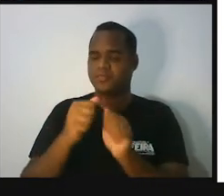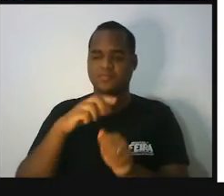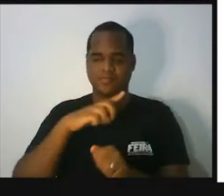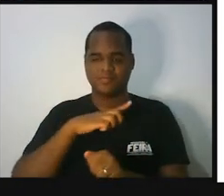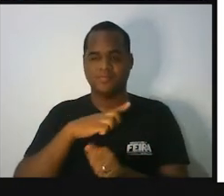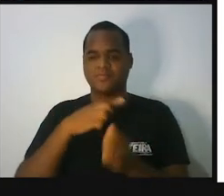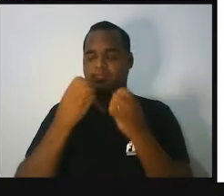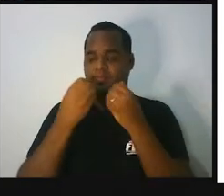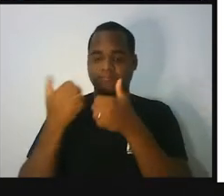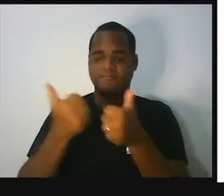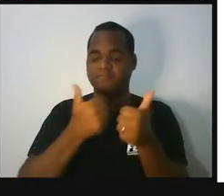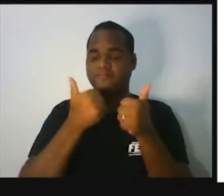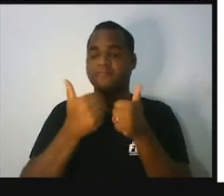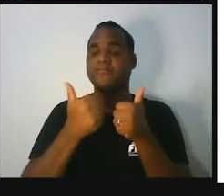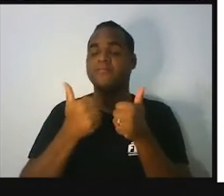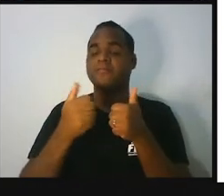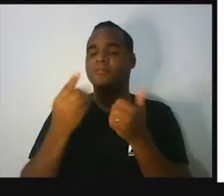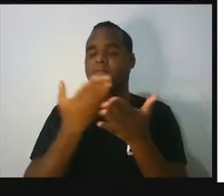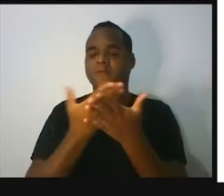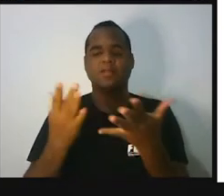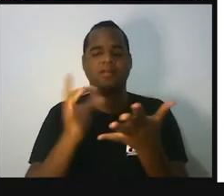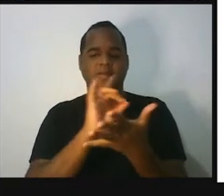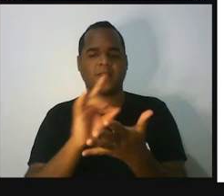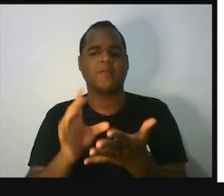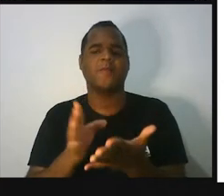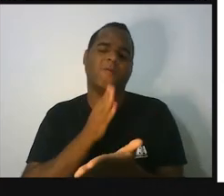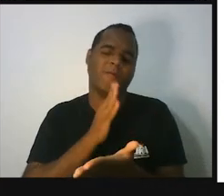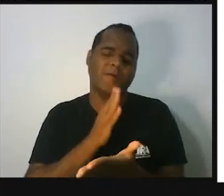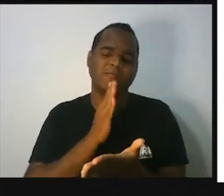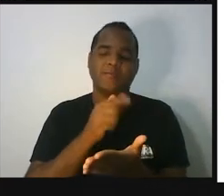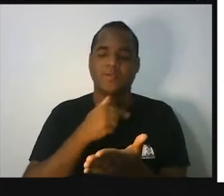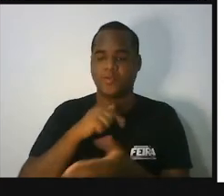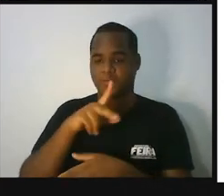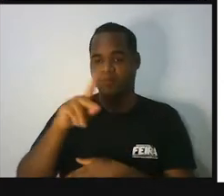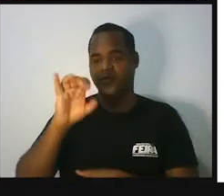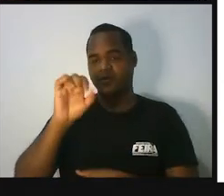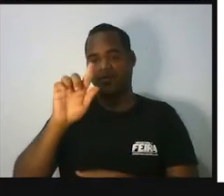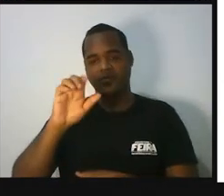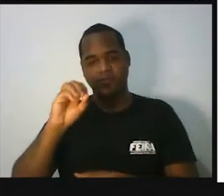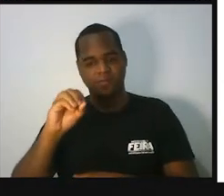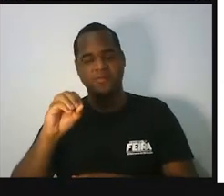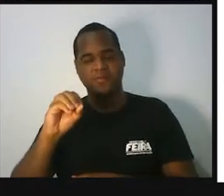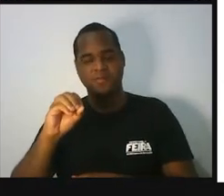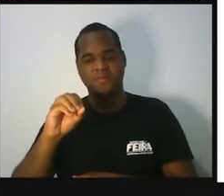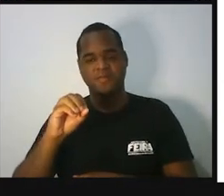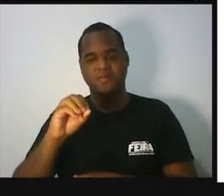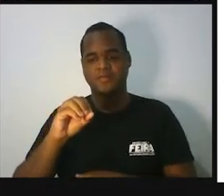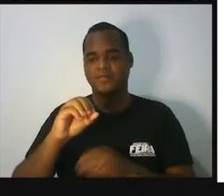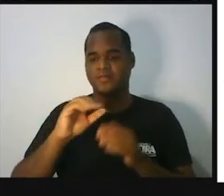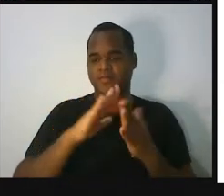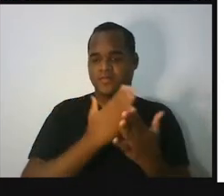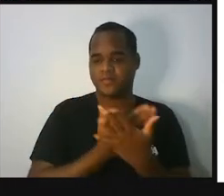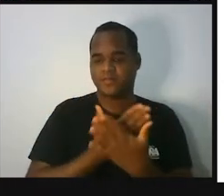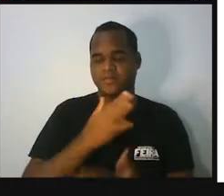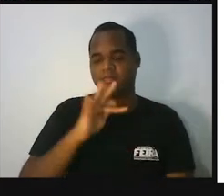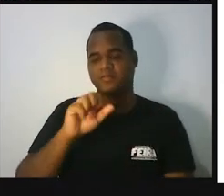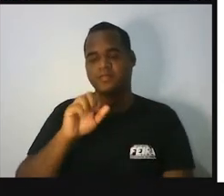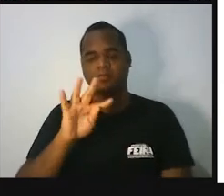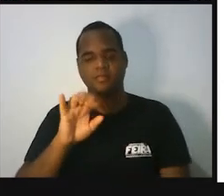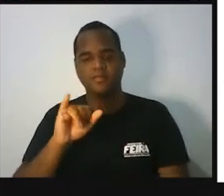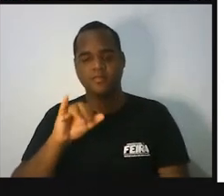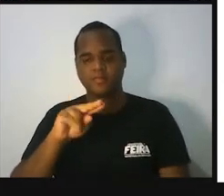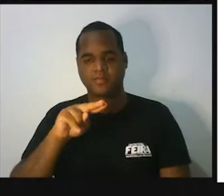né? Bom, você já me conhece, eu sou o professor Iago Ramos, lá da Escola Municipal Faustino Dias Lima,